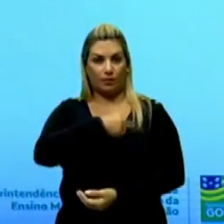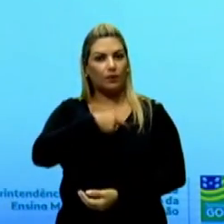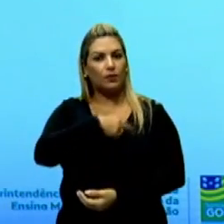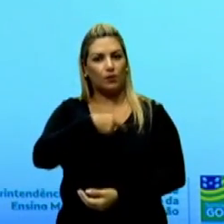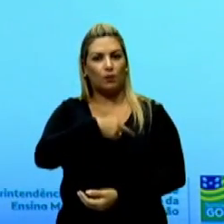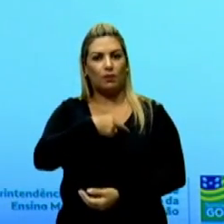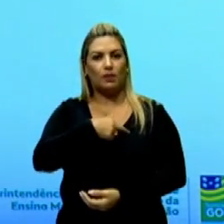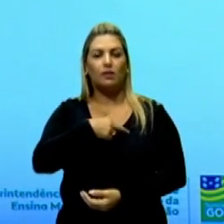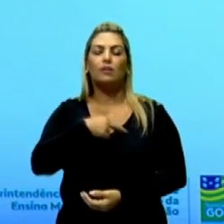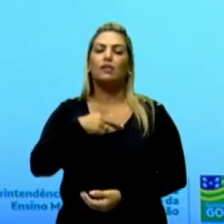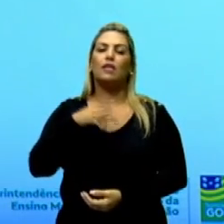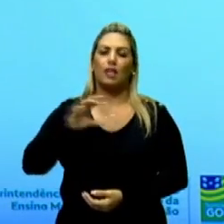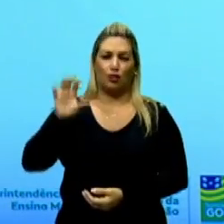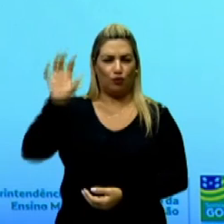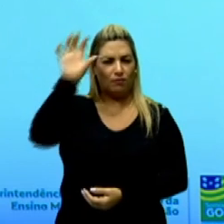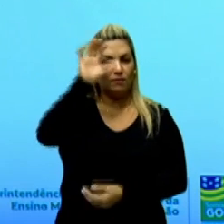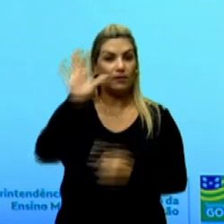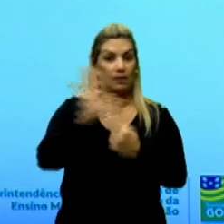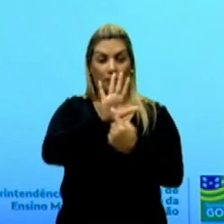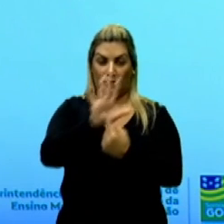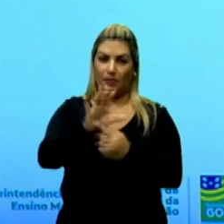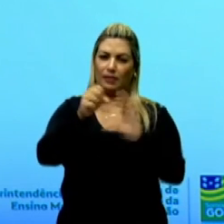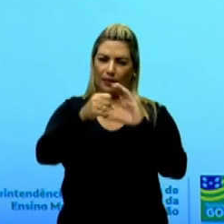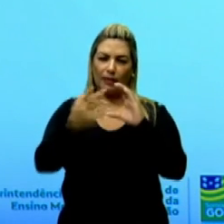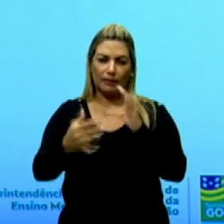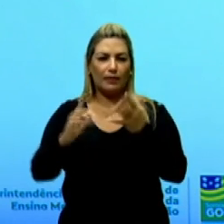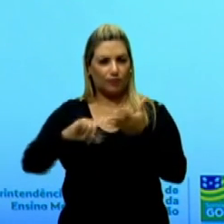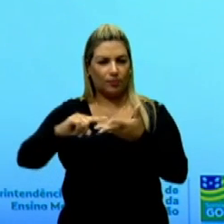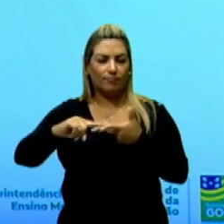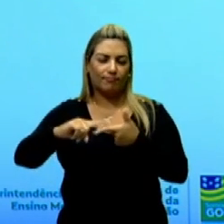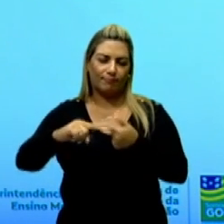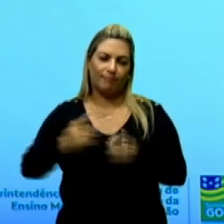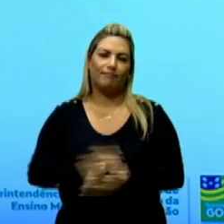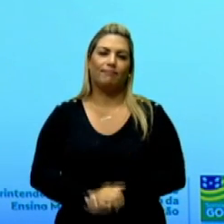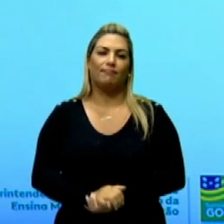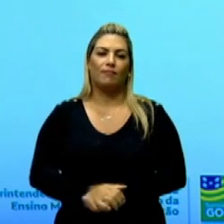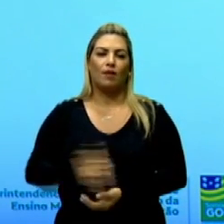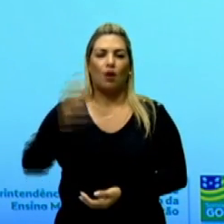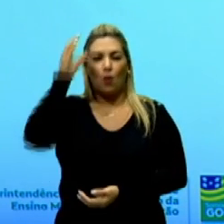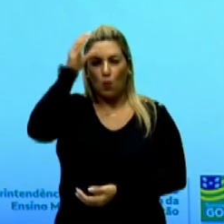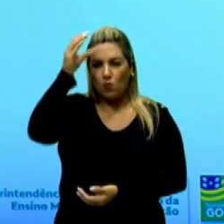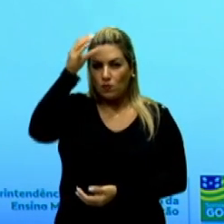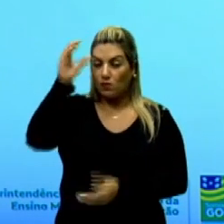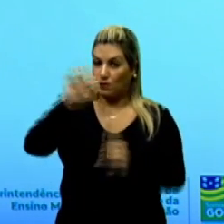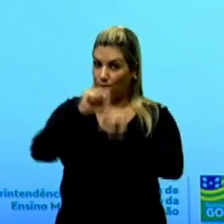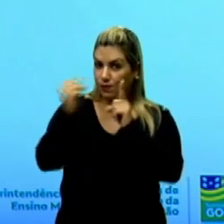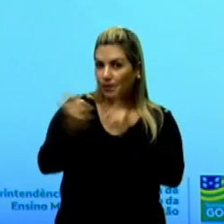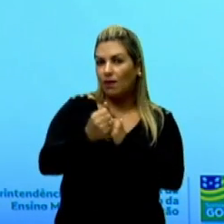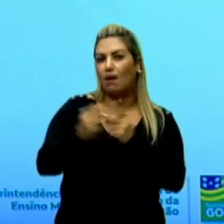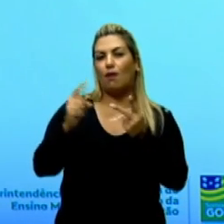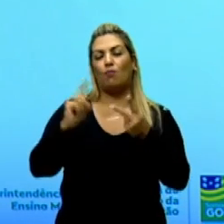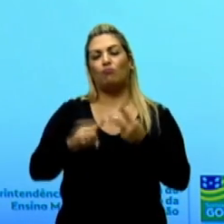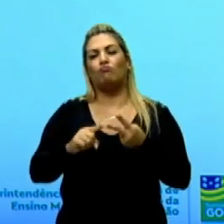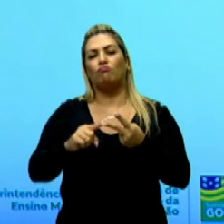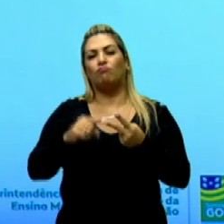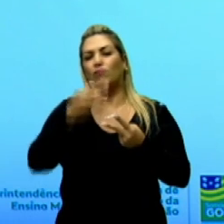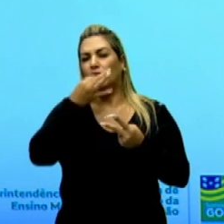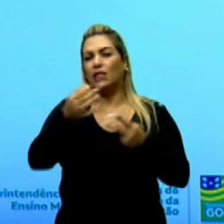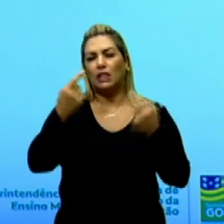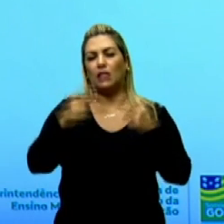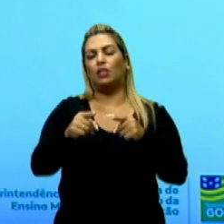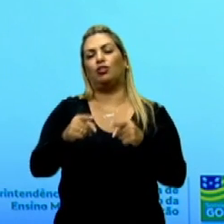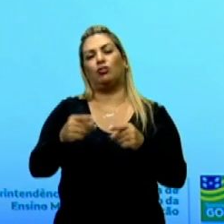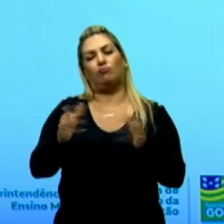regionalista apresentam essas peculiaridades. Consciência social aborda criticamente a